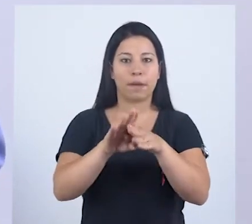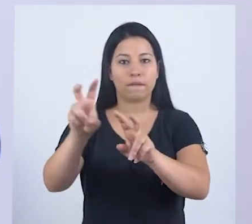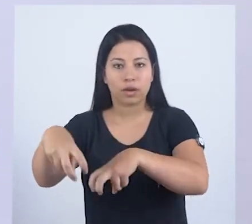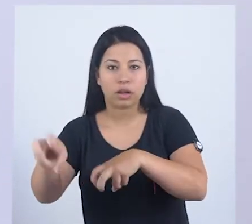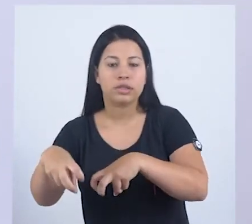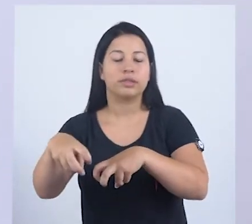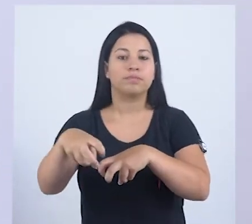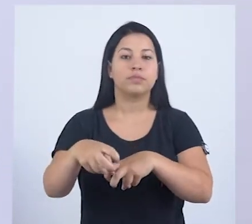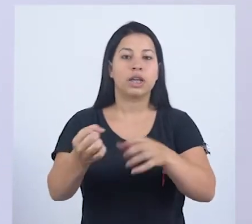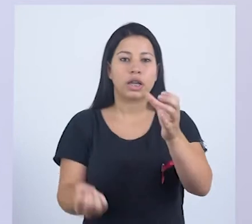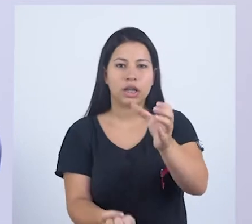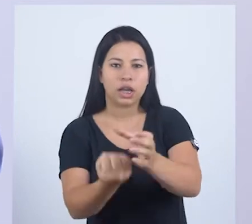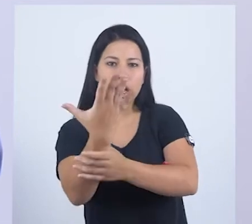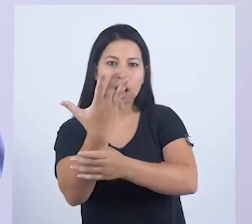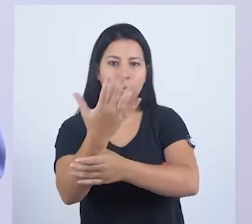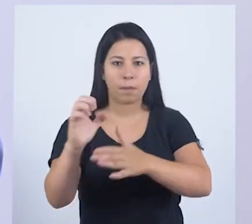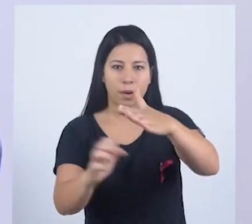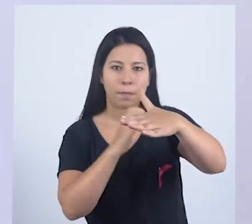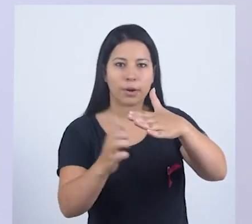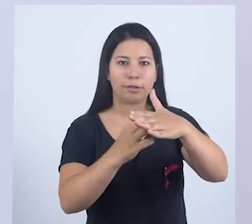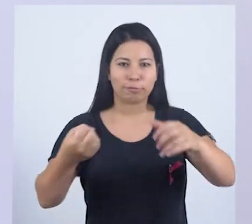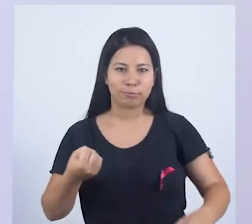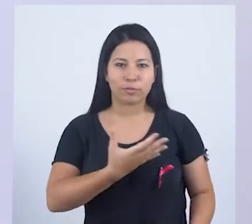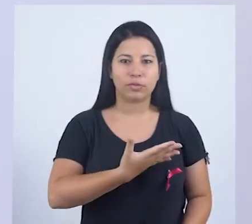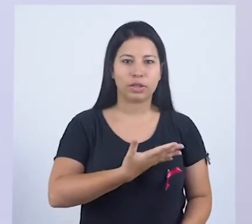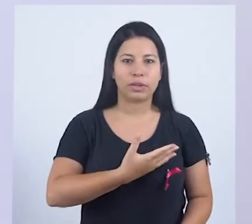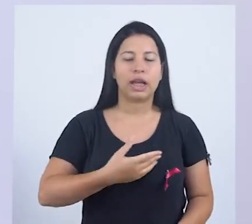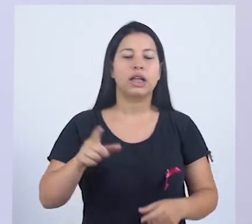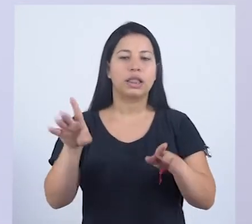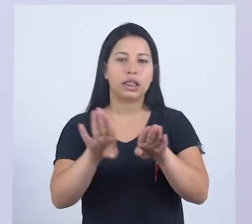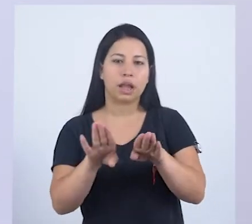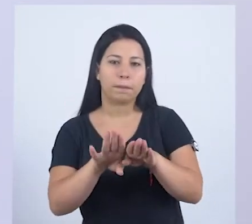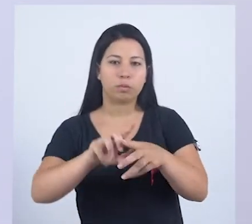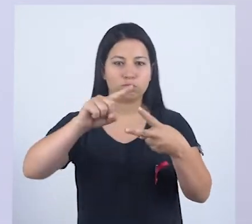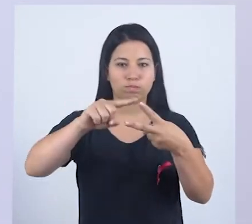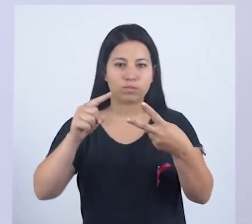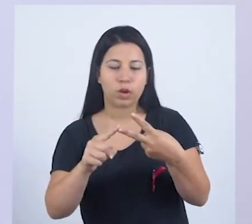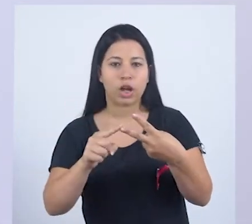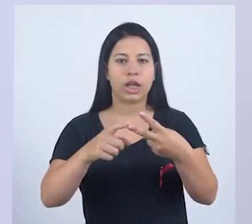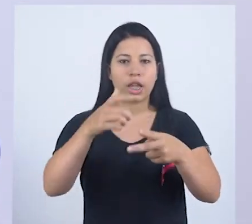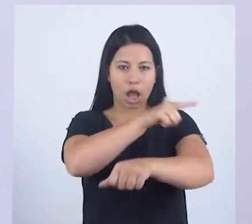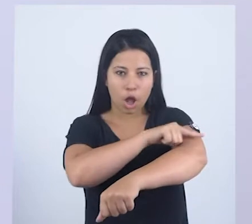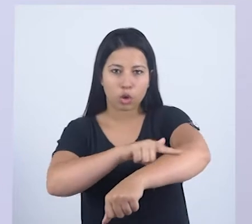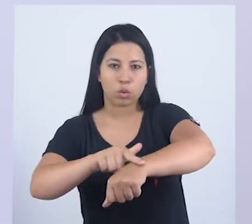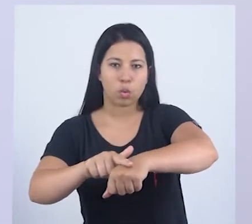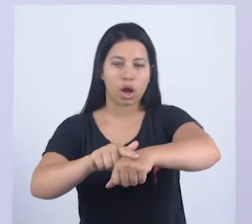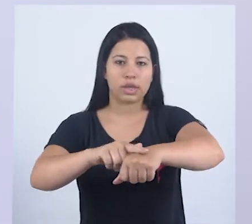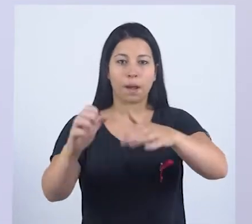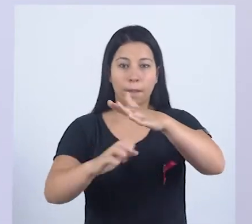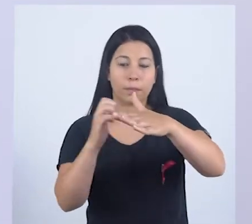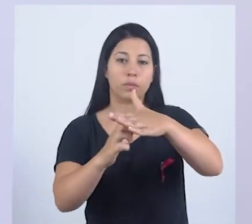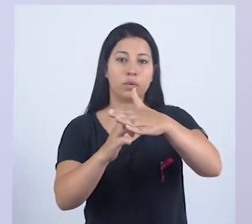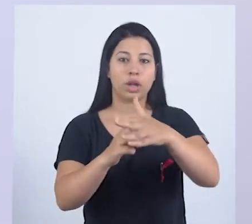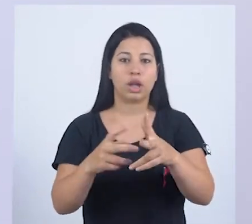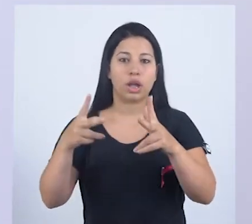região. Criaremos um ambiente para empresas inovadoras, como startups, através de projetos de educação empreendedora e de